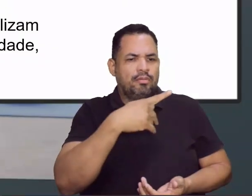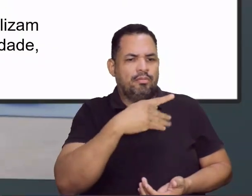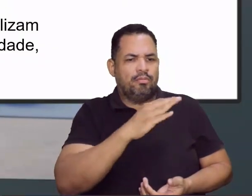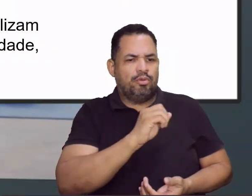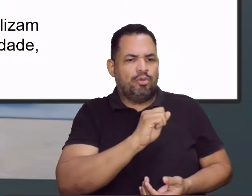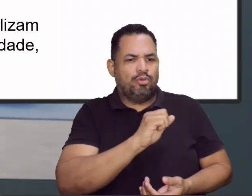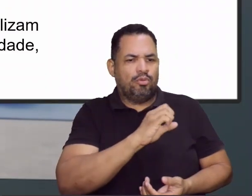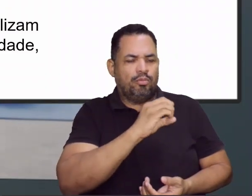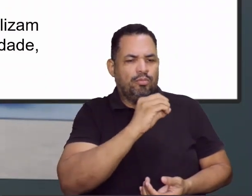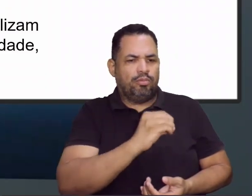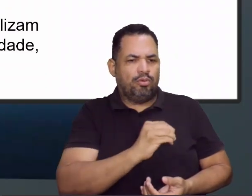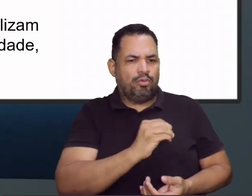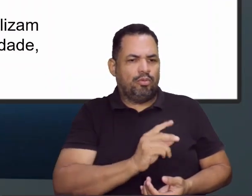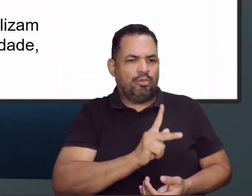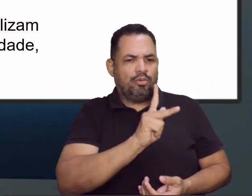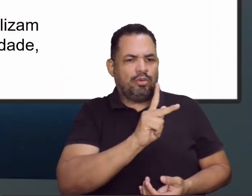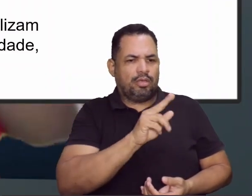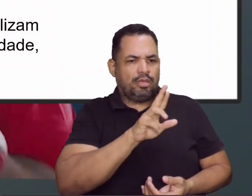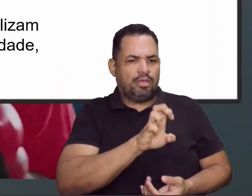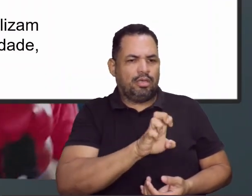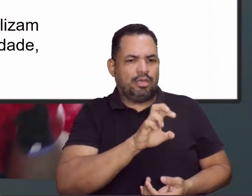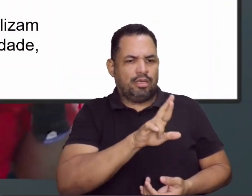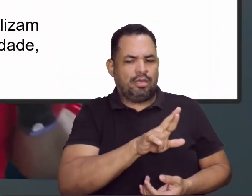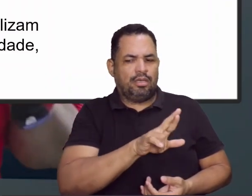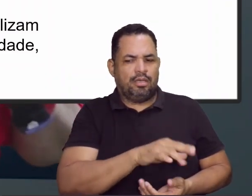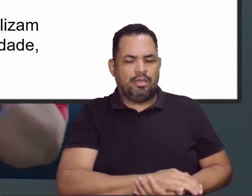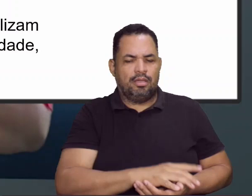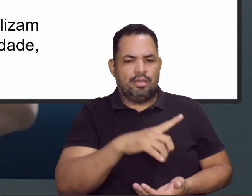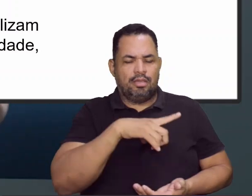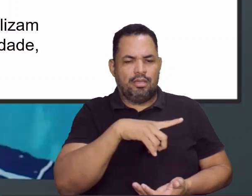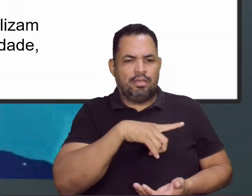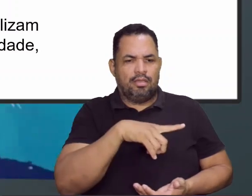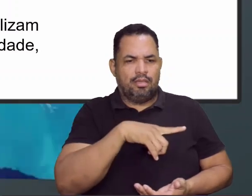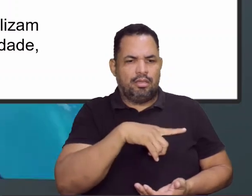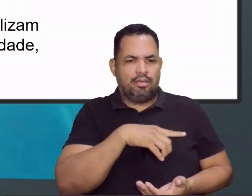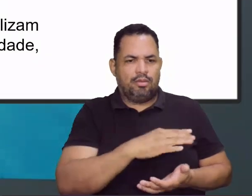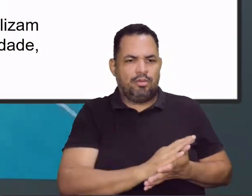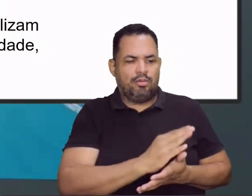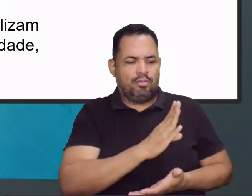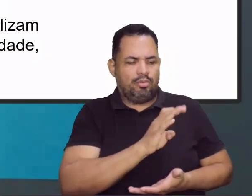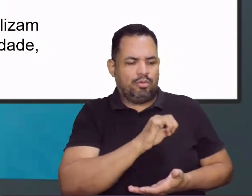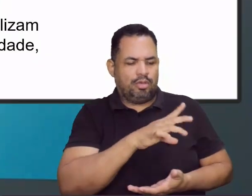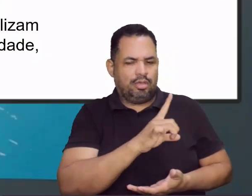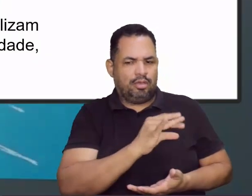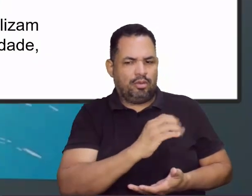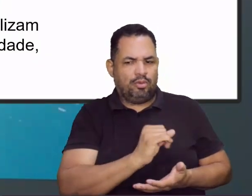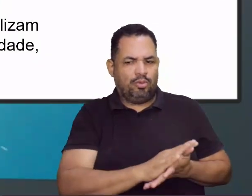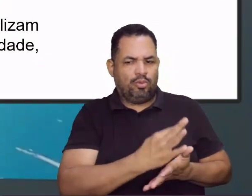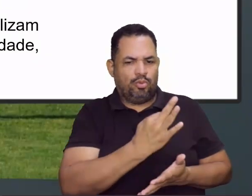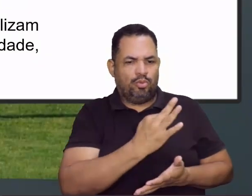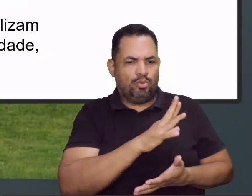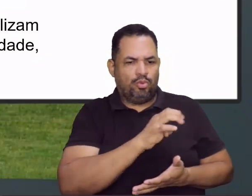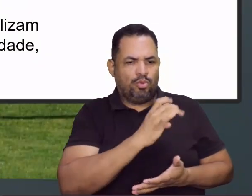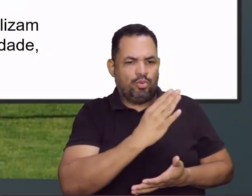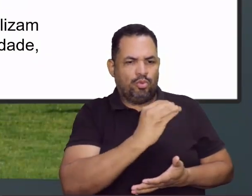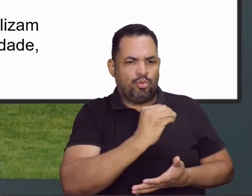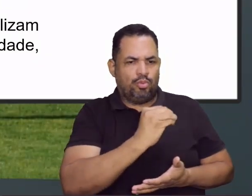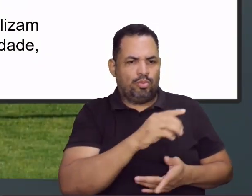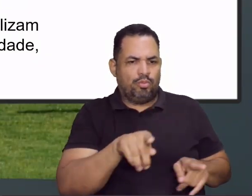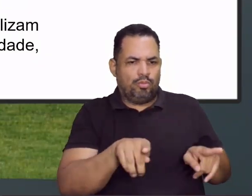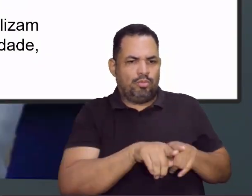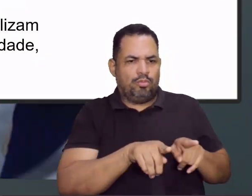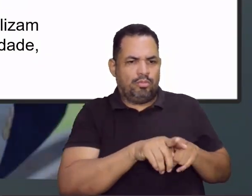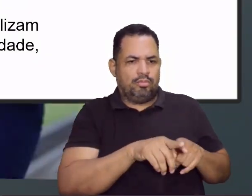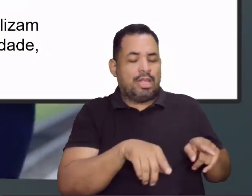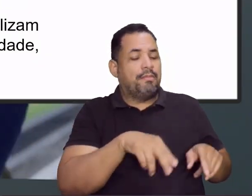já aprendi a jogar um pouquinho, é bem interessante. É, temos aí o buraco, tem o truco, né, até o próprio